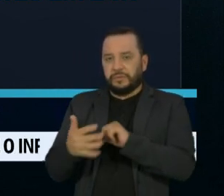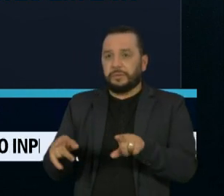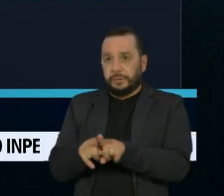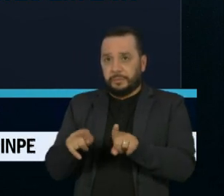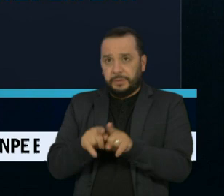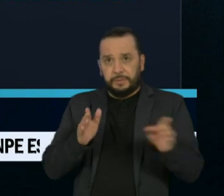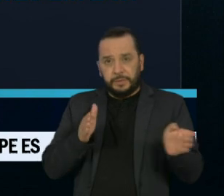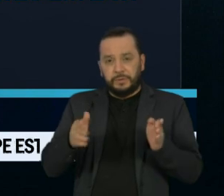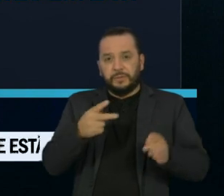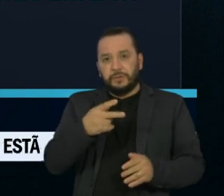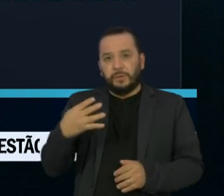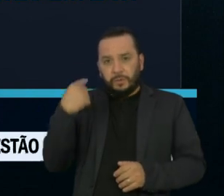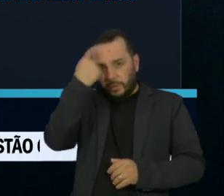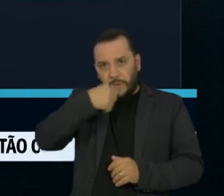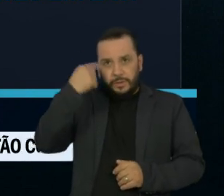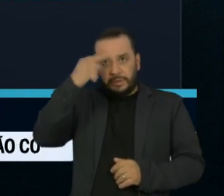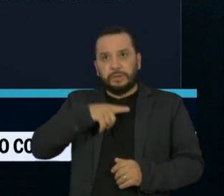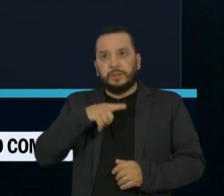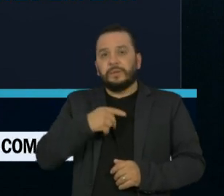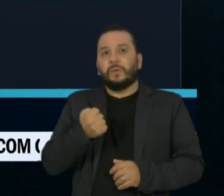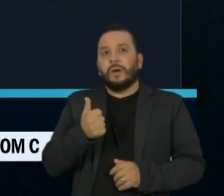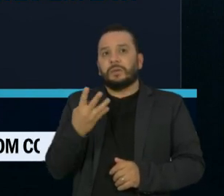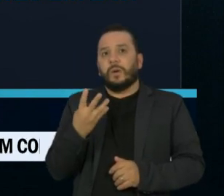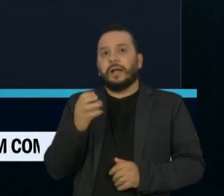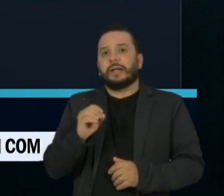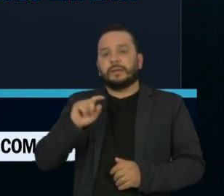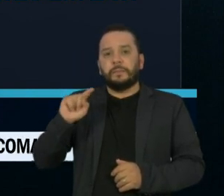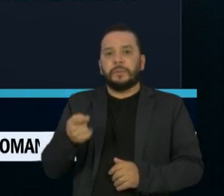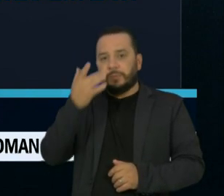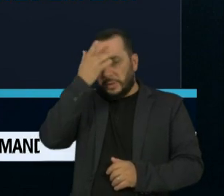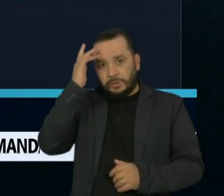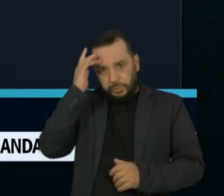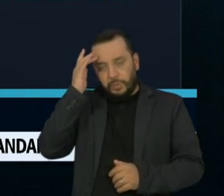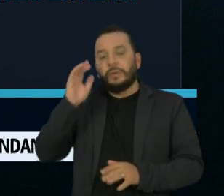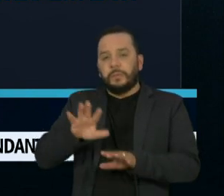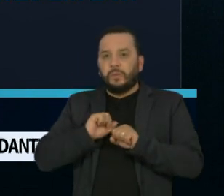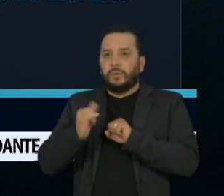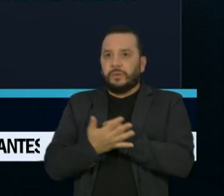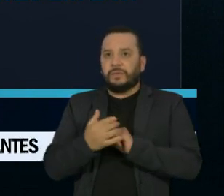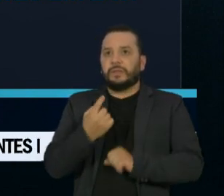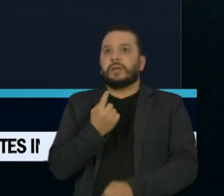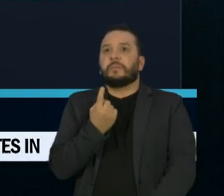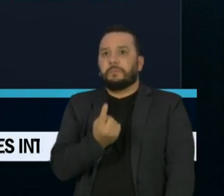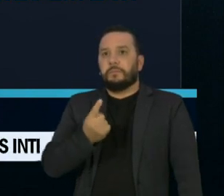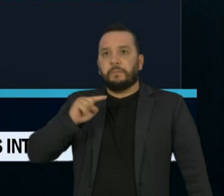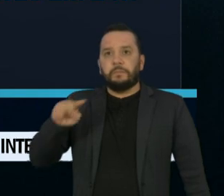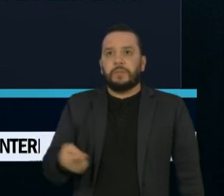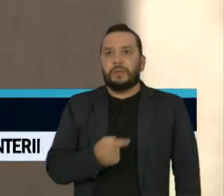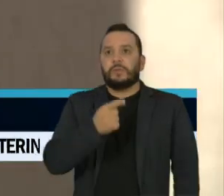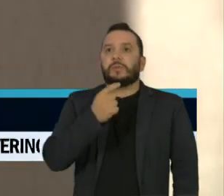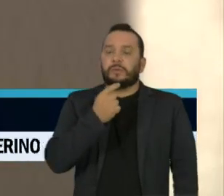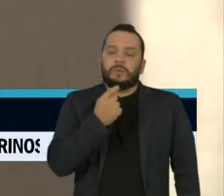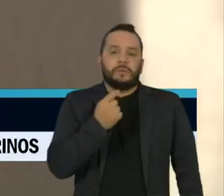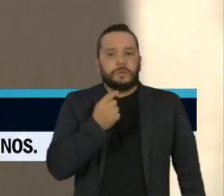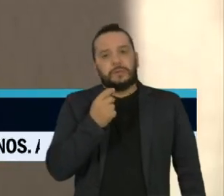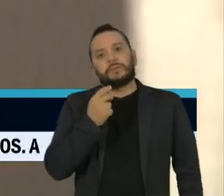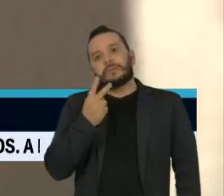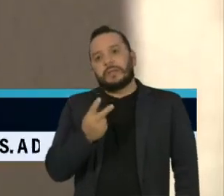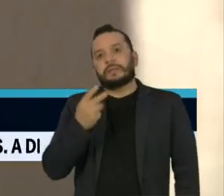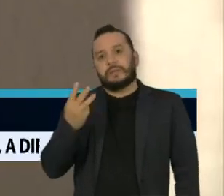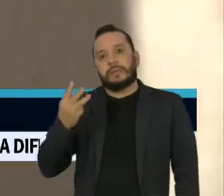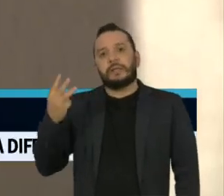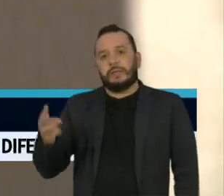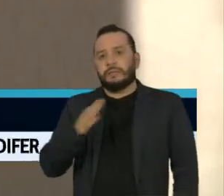Em 24 horas, foram quase 40 mil casos novos e 1.233 mortes. Em Santa